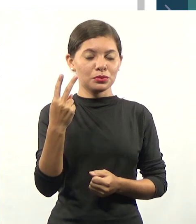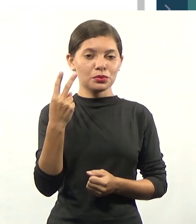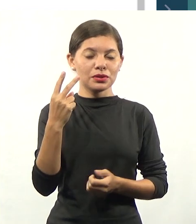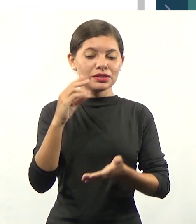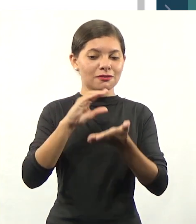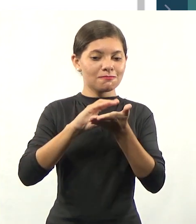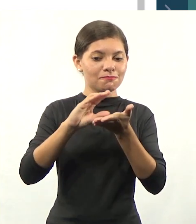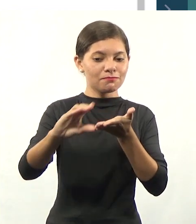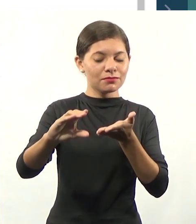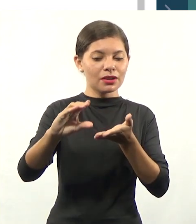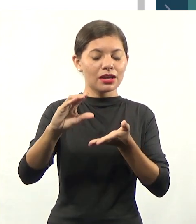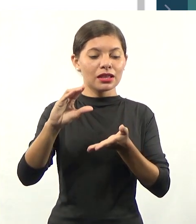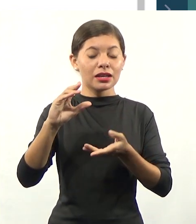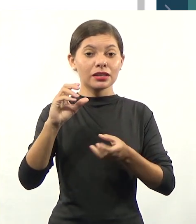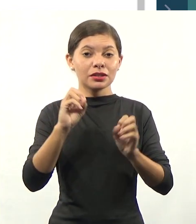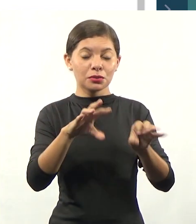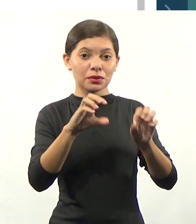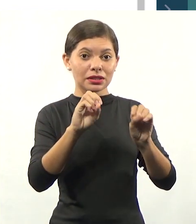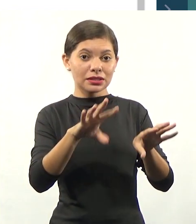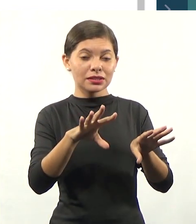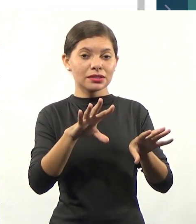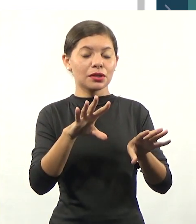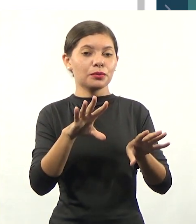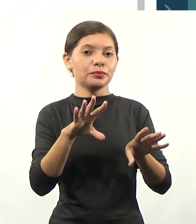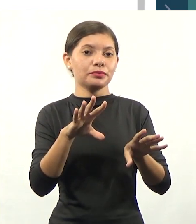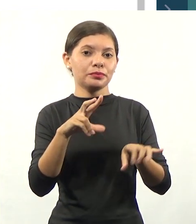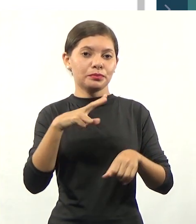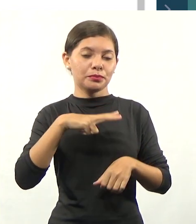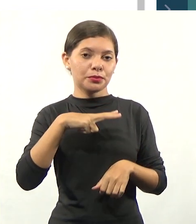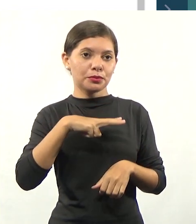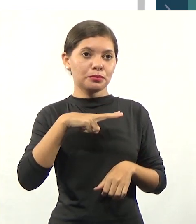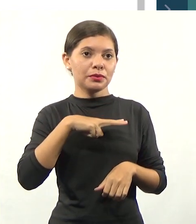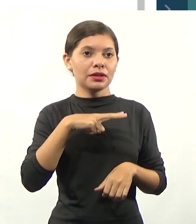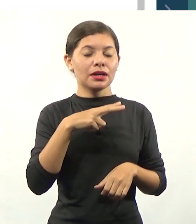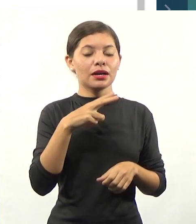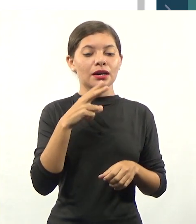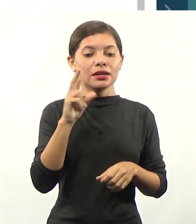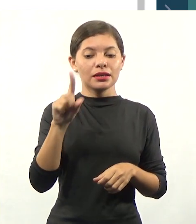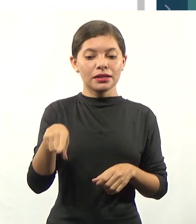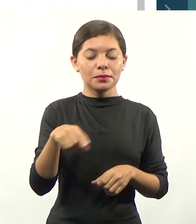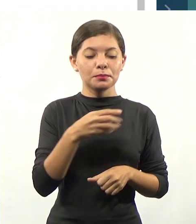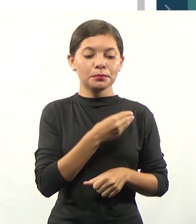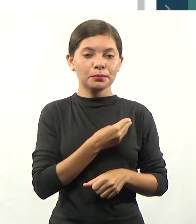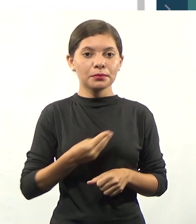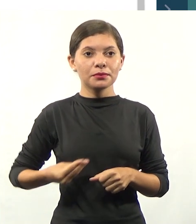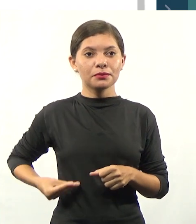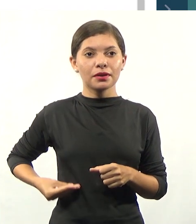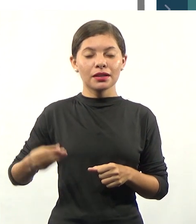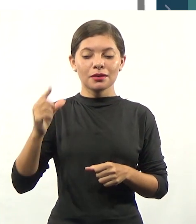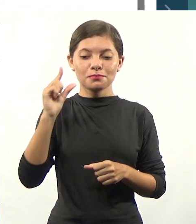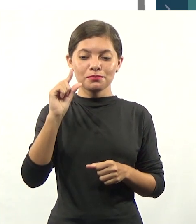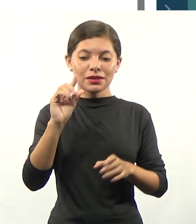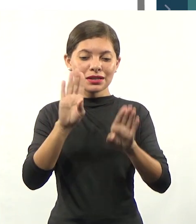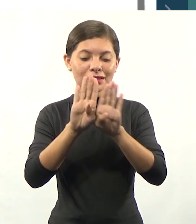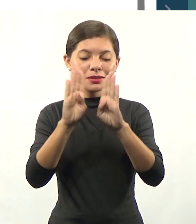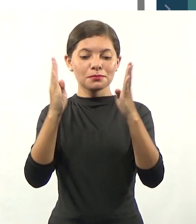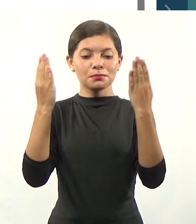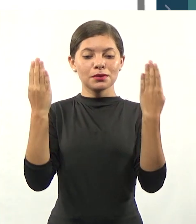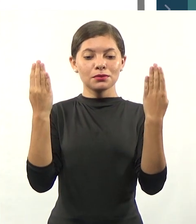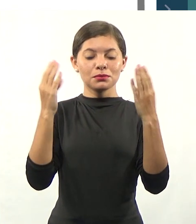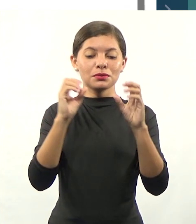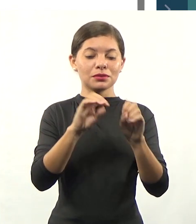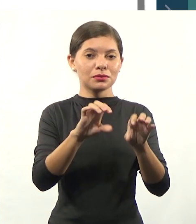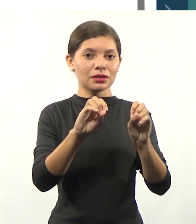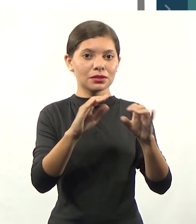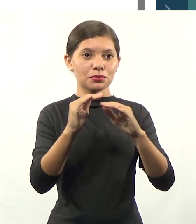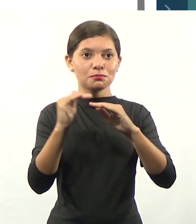pequena evolução e abertura de instituições de educação superior no Brasil. Isso é